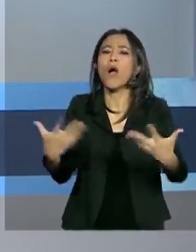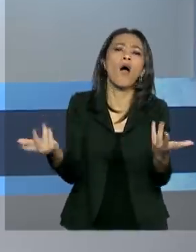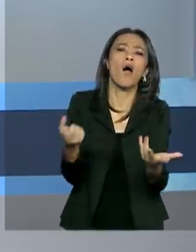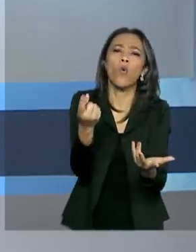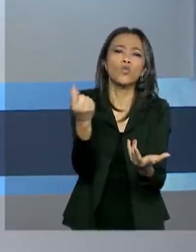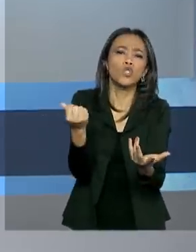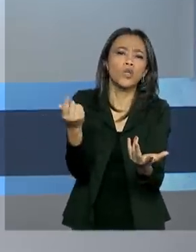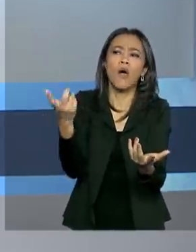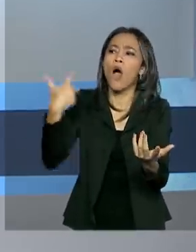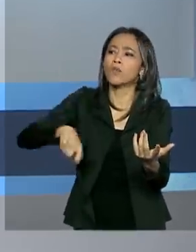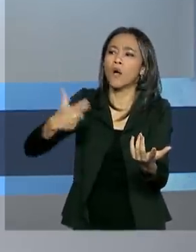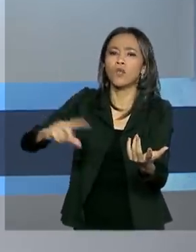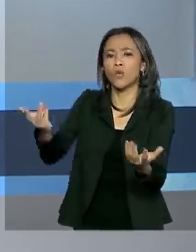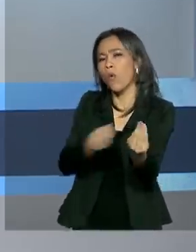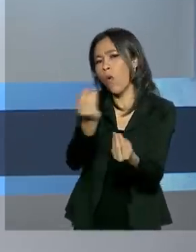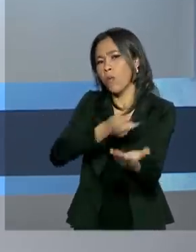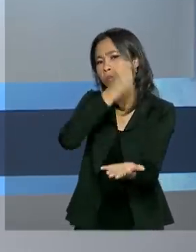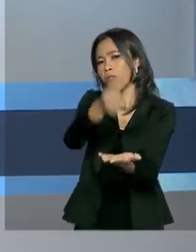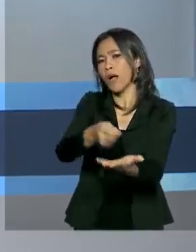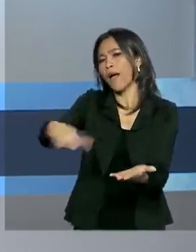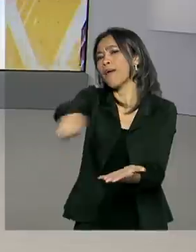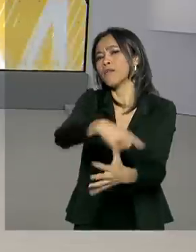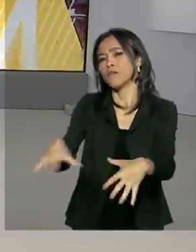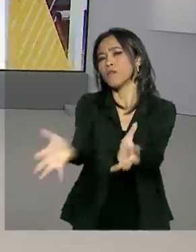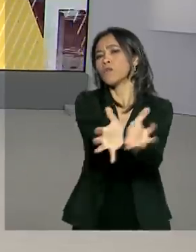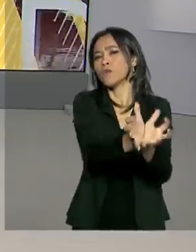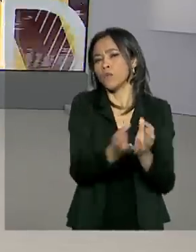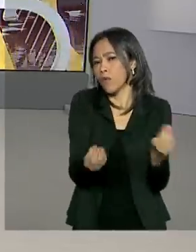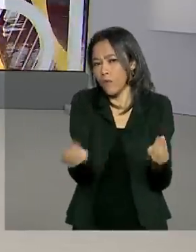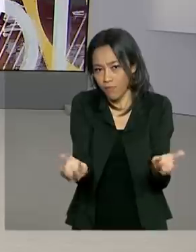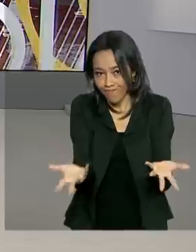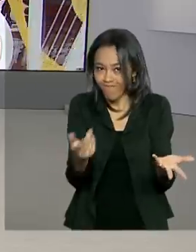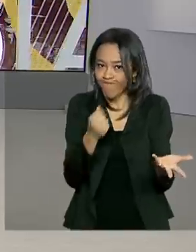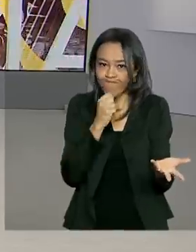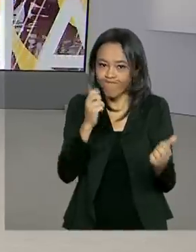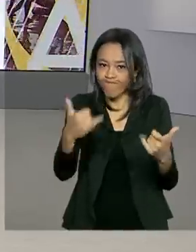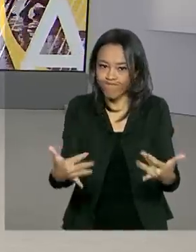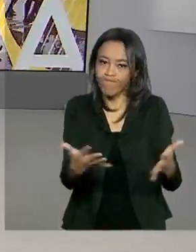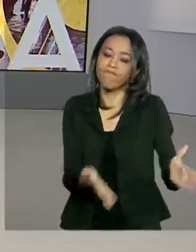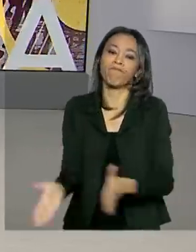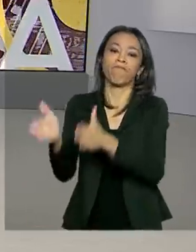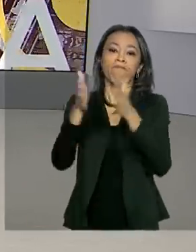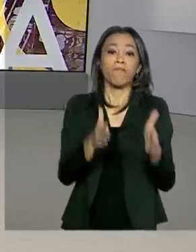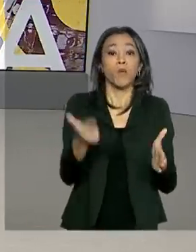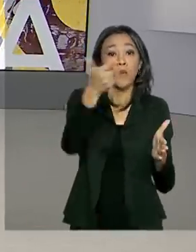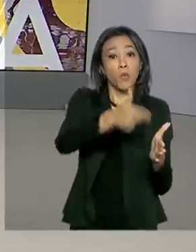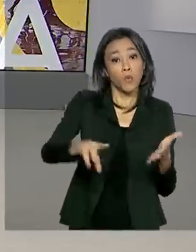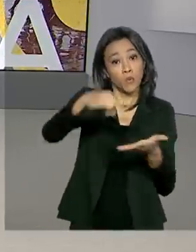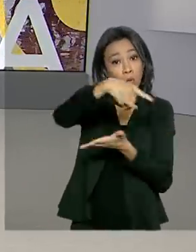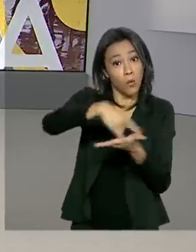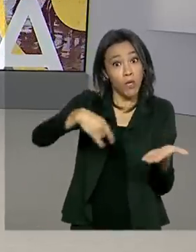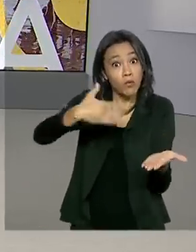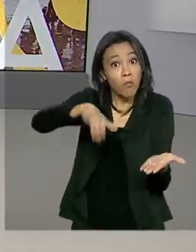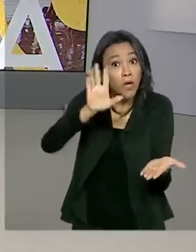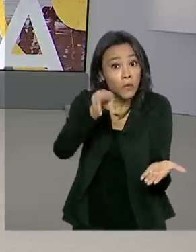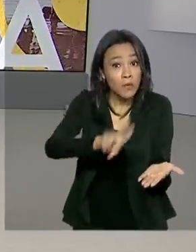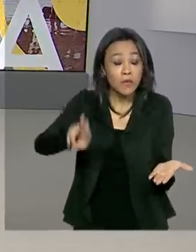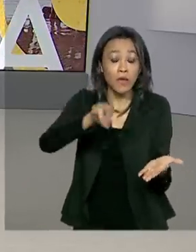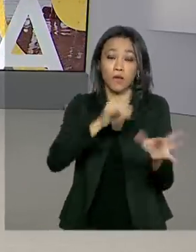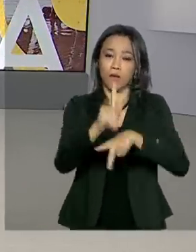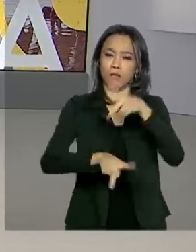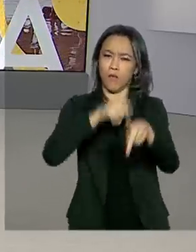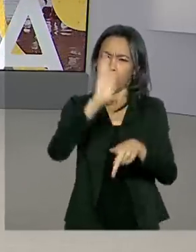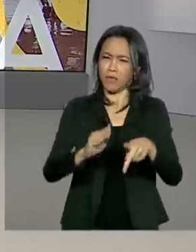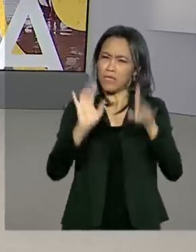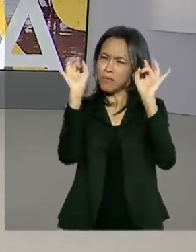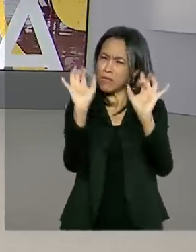para pagar essas outras categorias. E um dos documentos mais usados pelos brasileiros, especialmente agora que